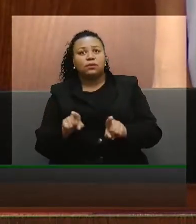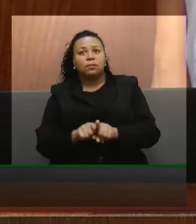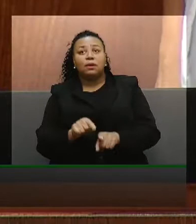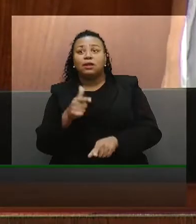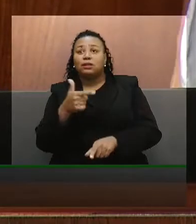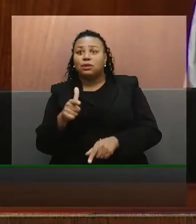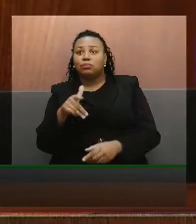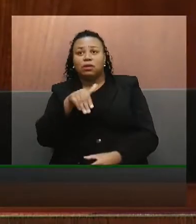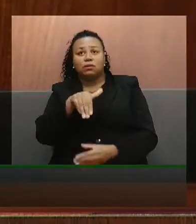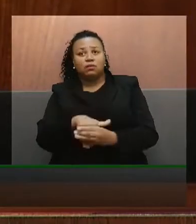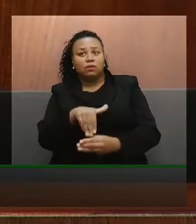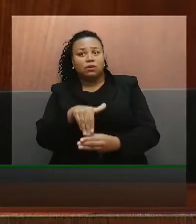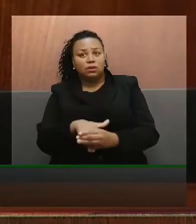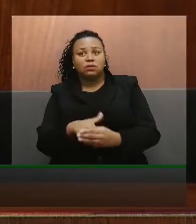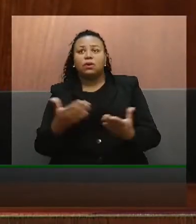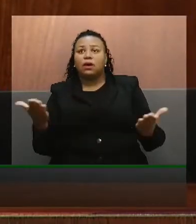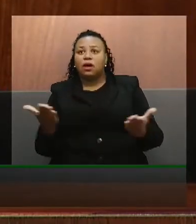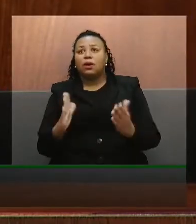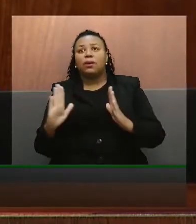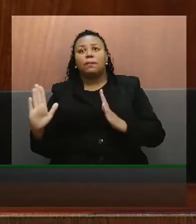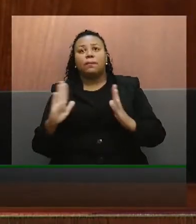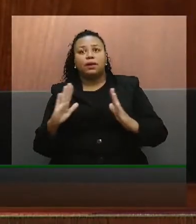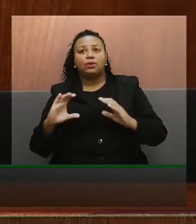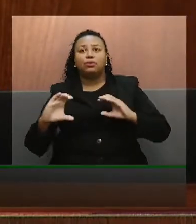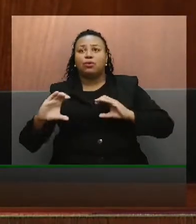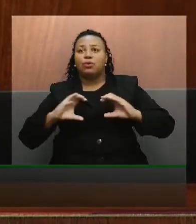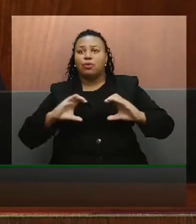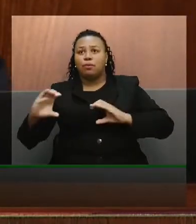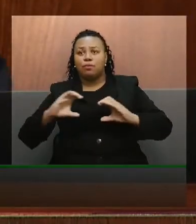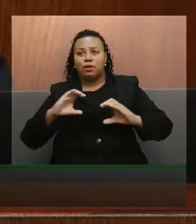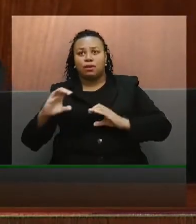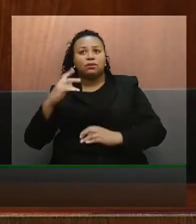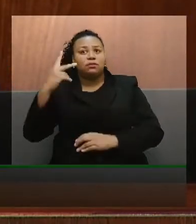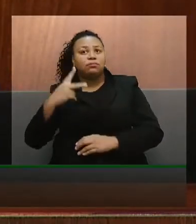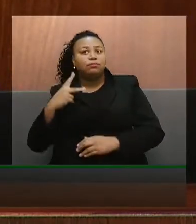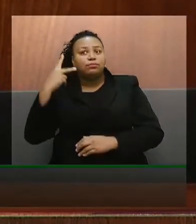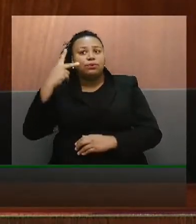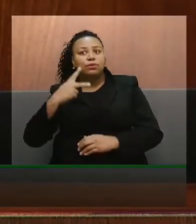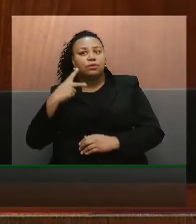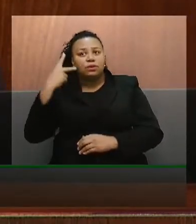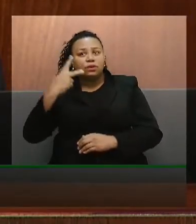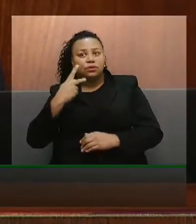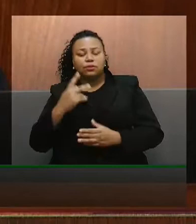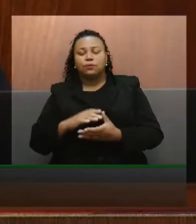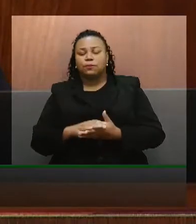ordem do dia, passamos ao período das comunicações parlamentares.